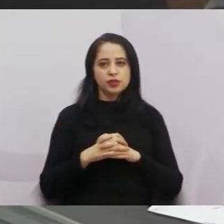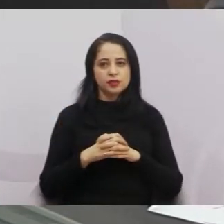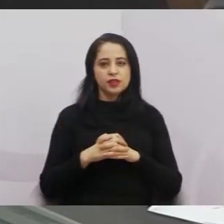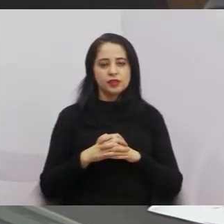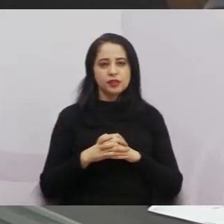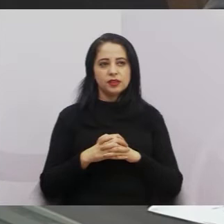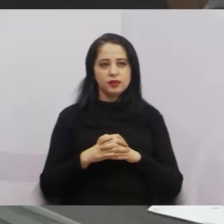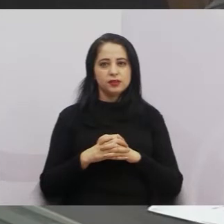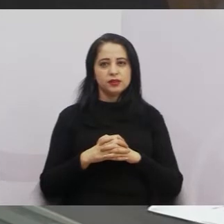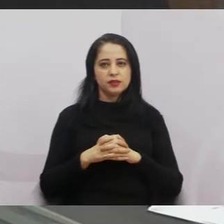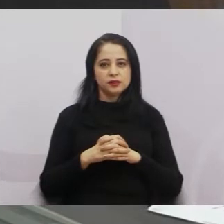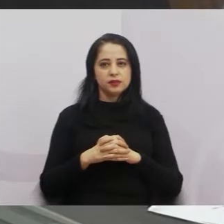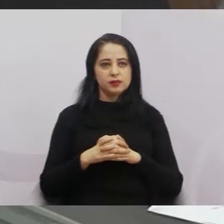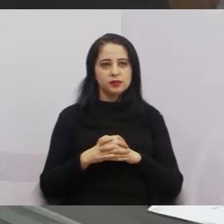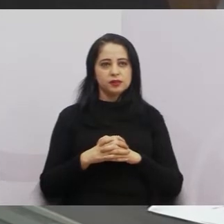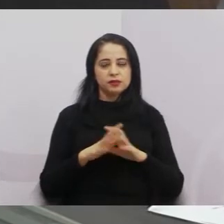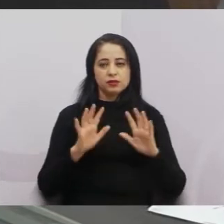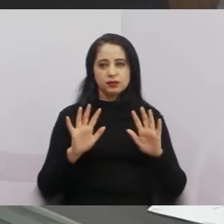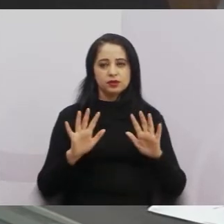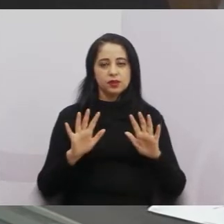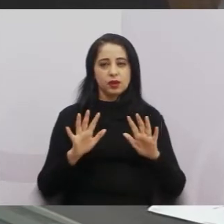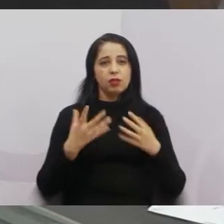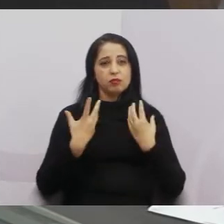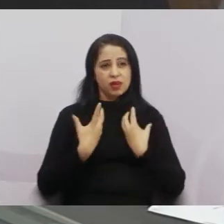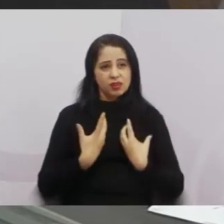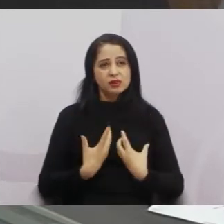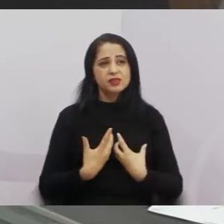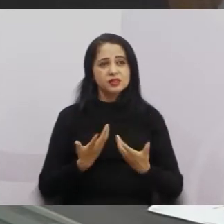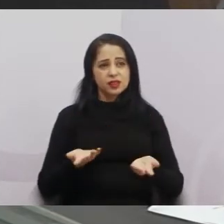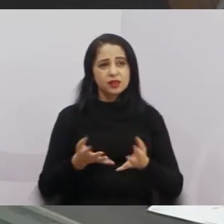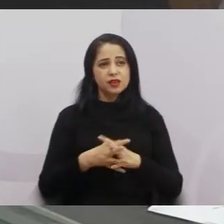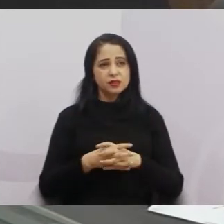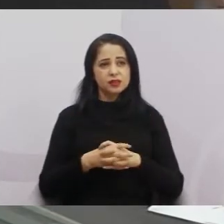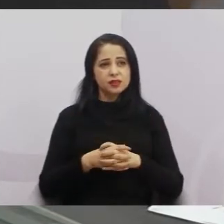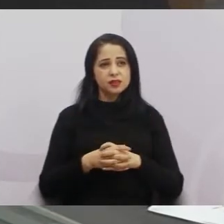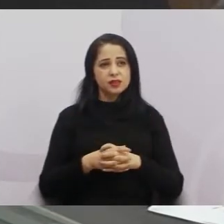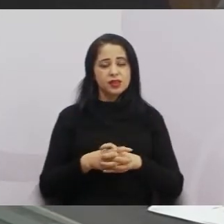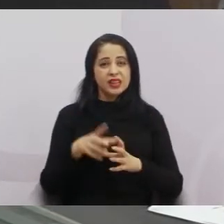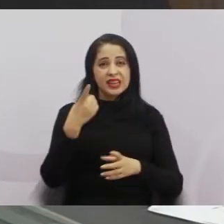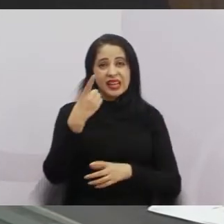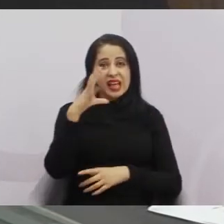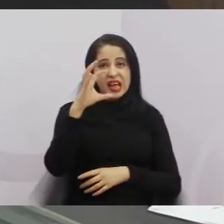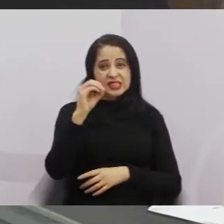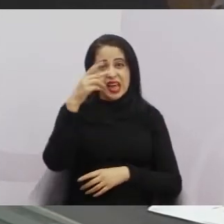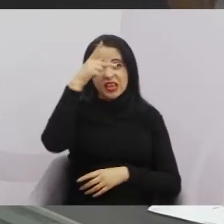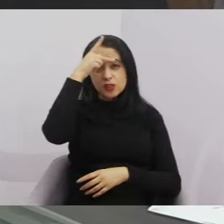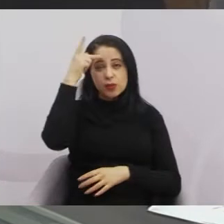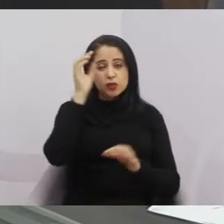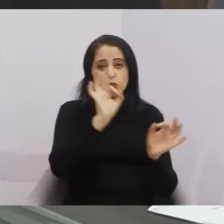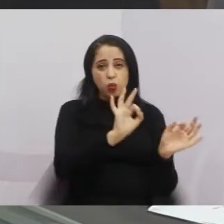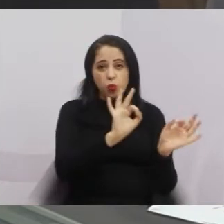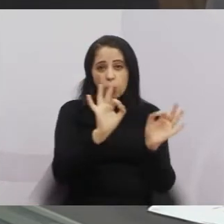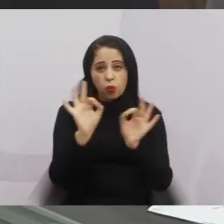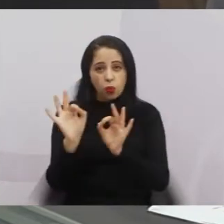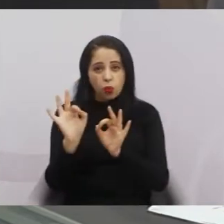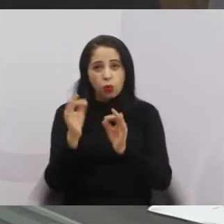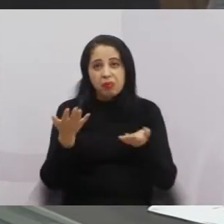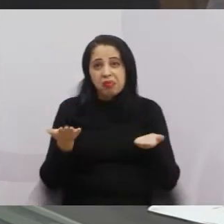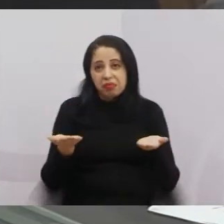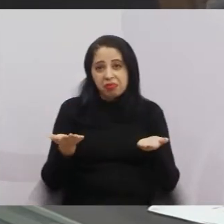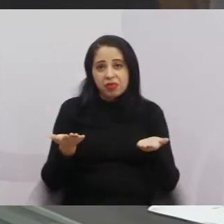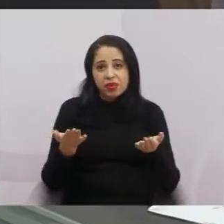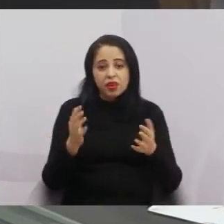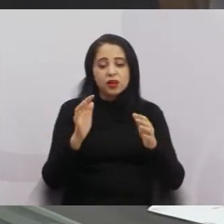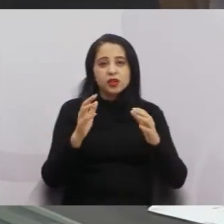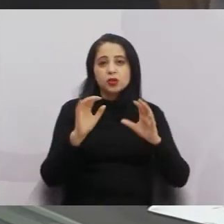até essa hora. é improdutivo. Tem 10 pessoas assistindo a sessão no